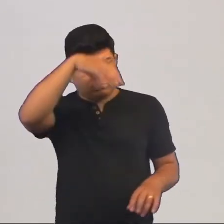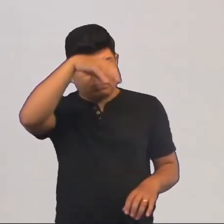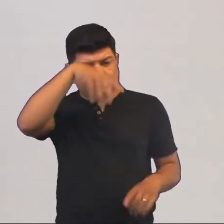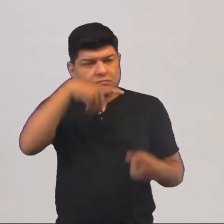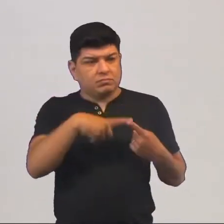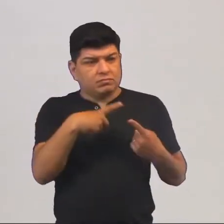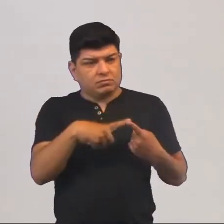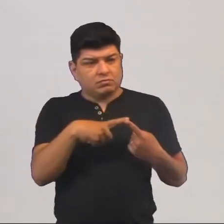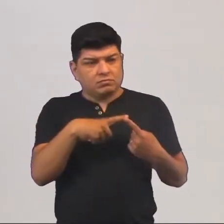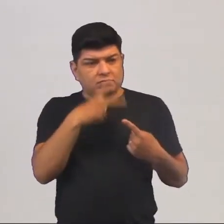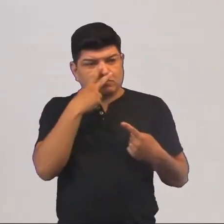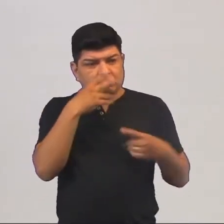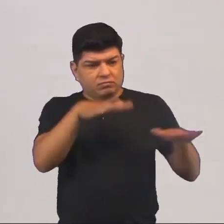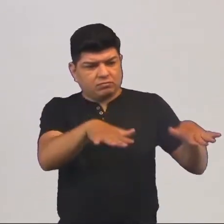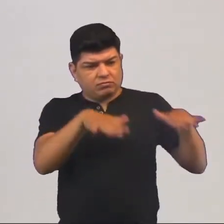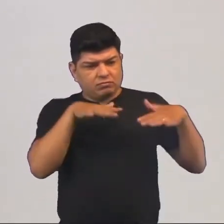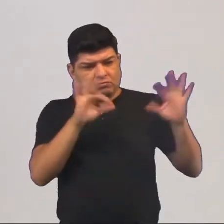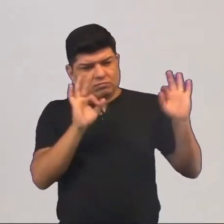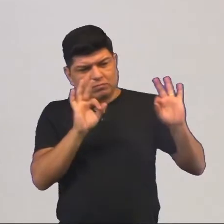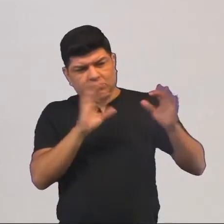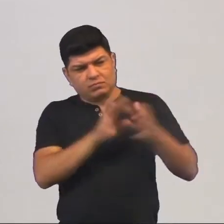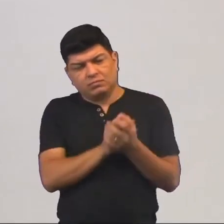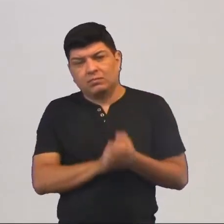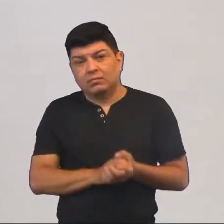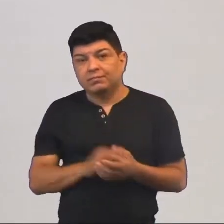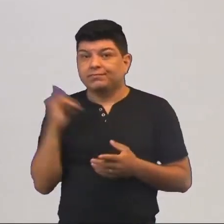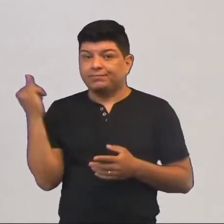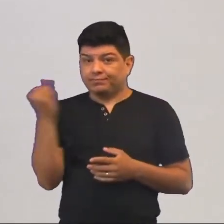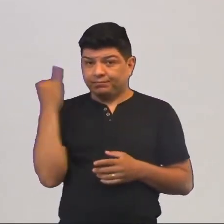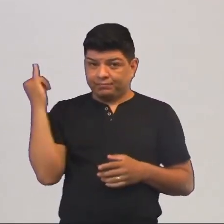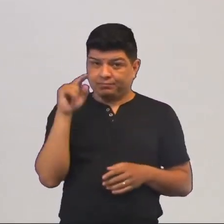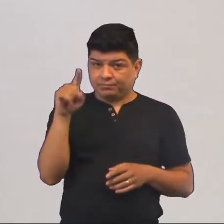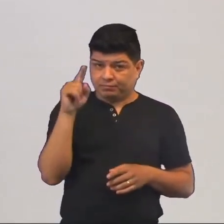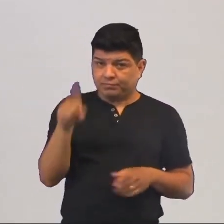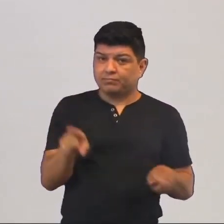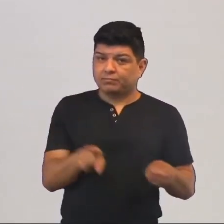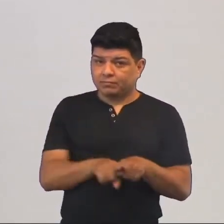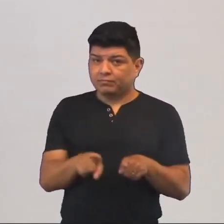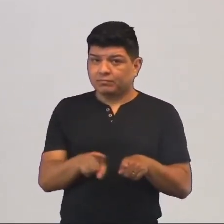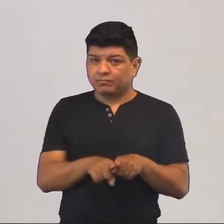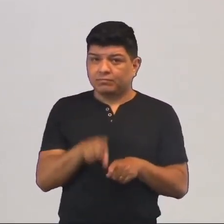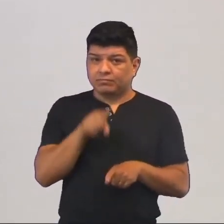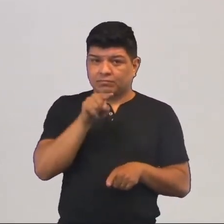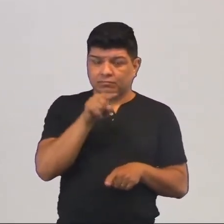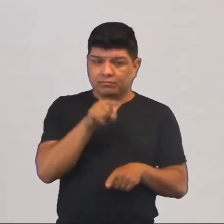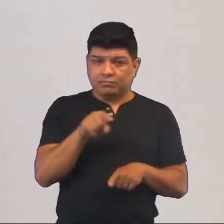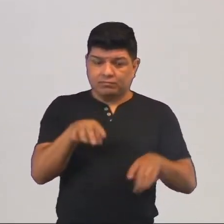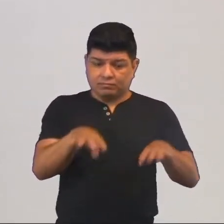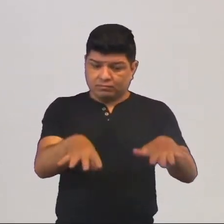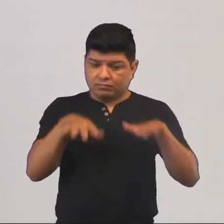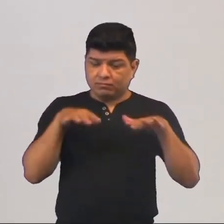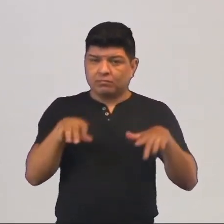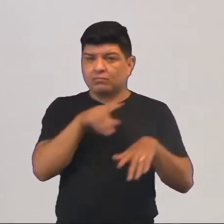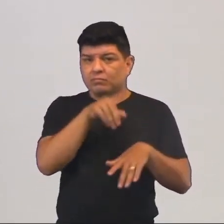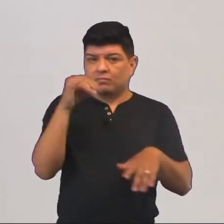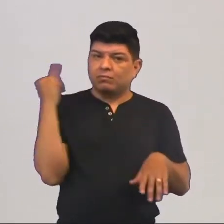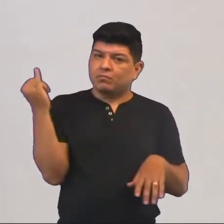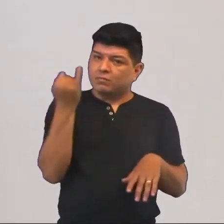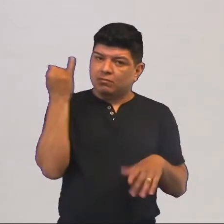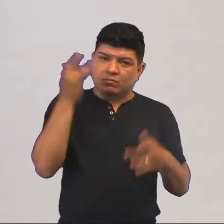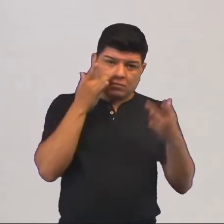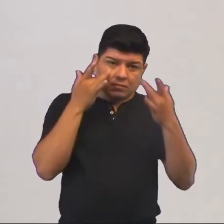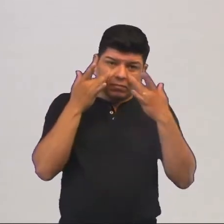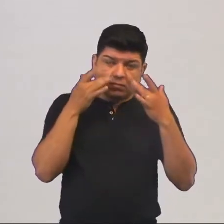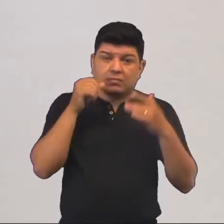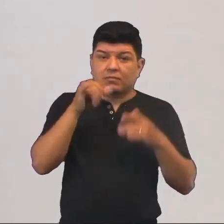porque ele não fica no palco. Você tem uma importância muito grande, tá? Mesmo você não estando no palco, você é importante para a peça.